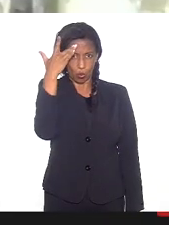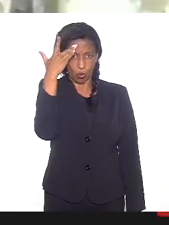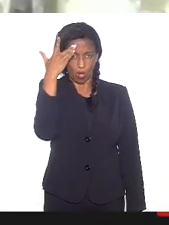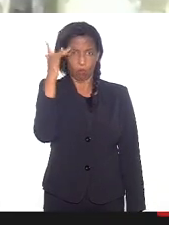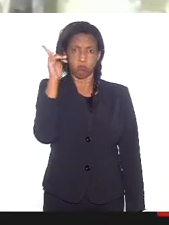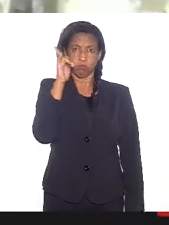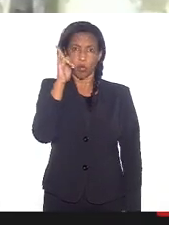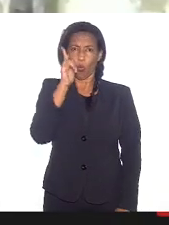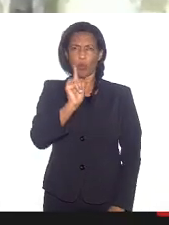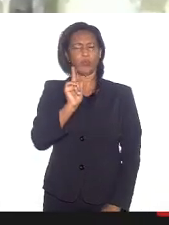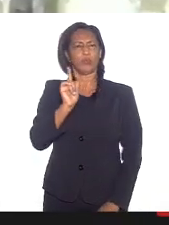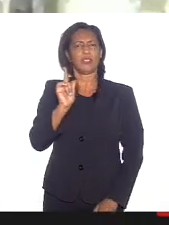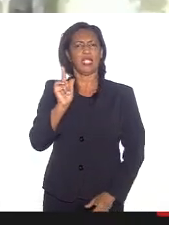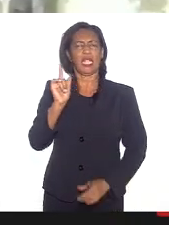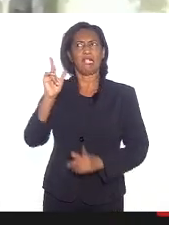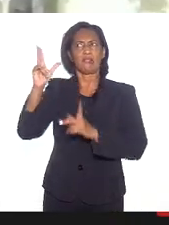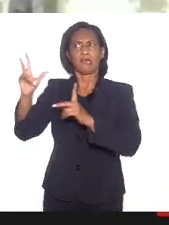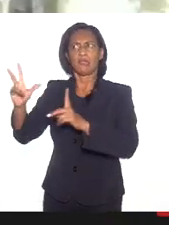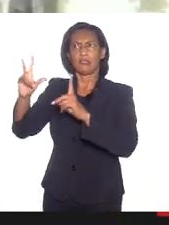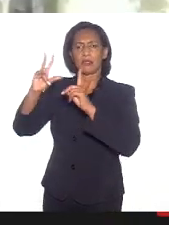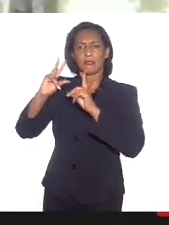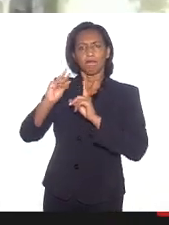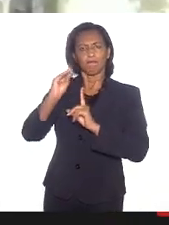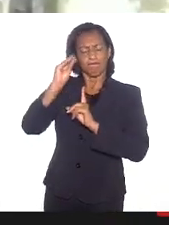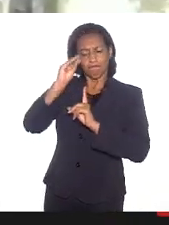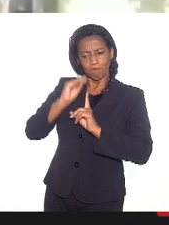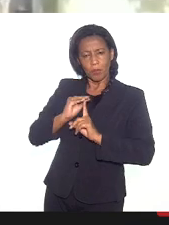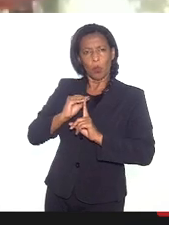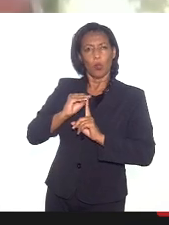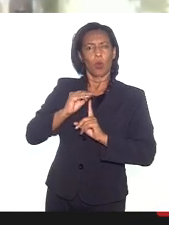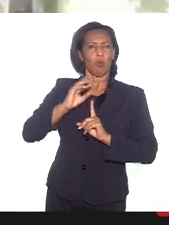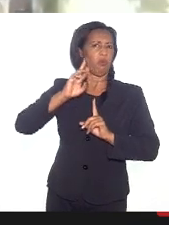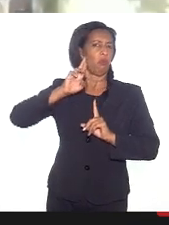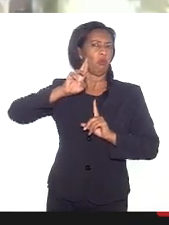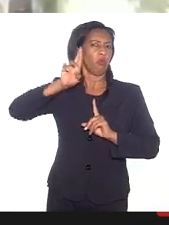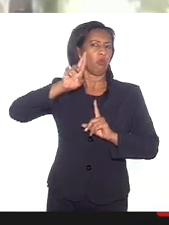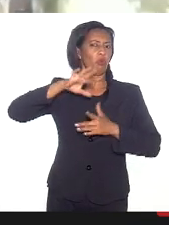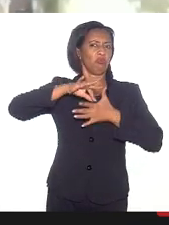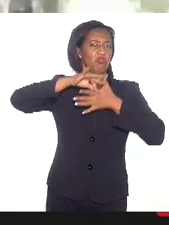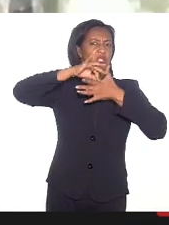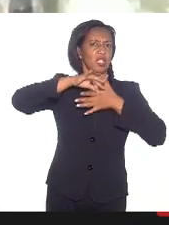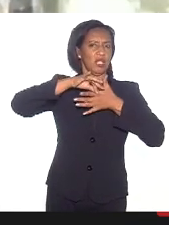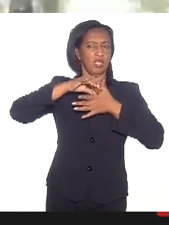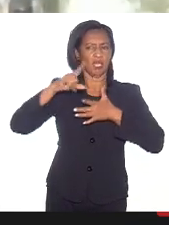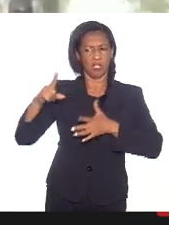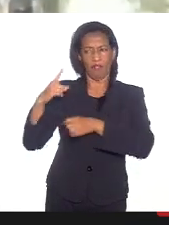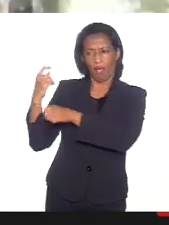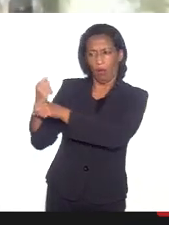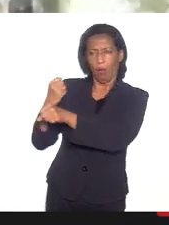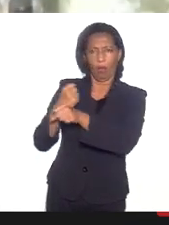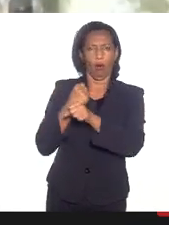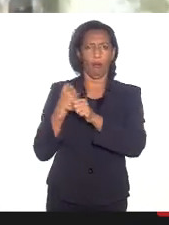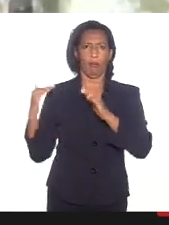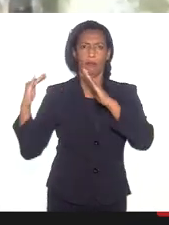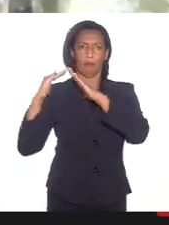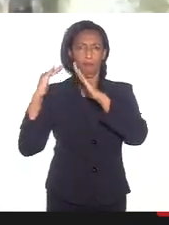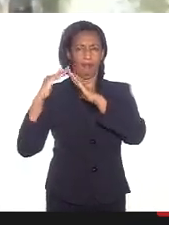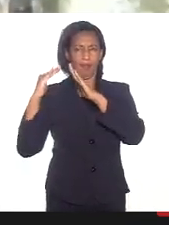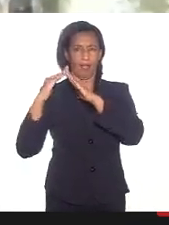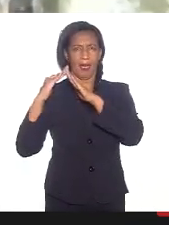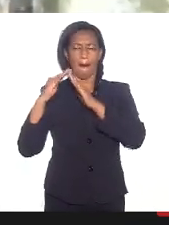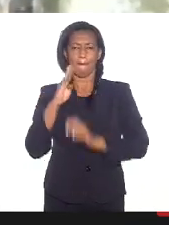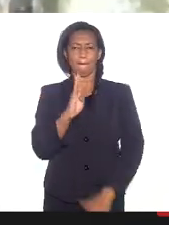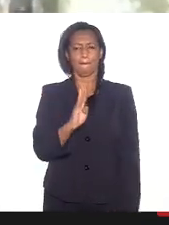sagrado nosso, que vai construir o seu templo sagrado, que nós chamamos carinhosamente de